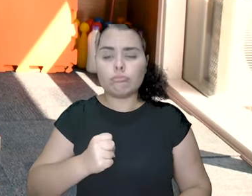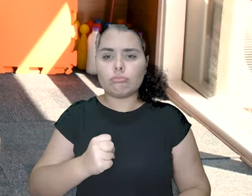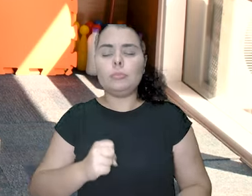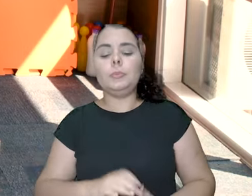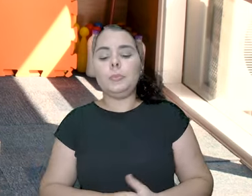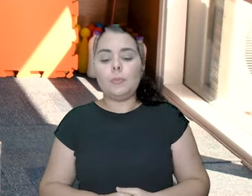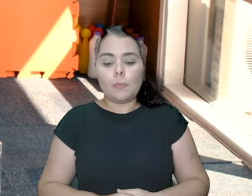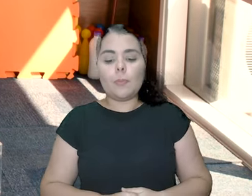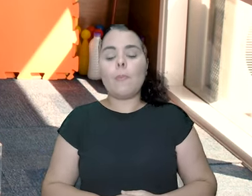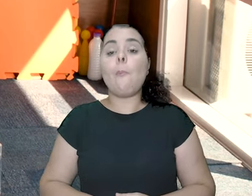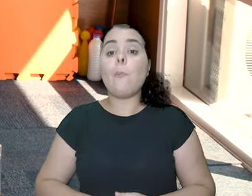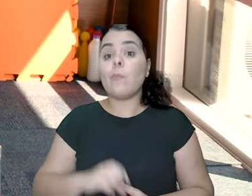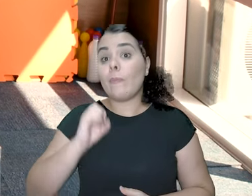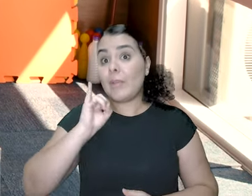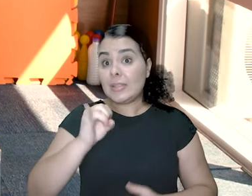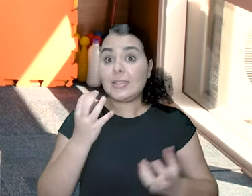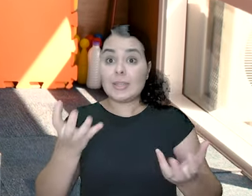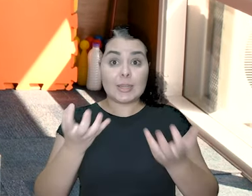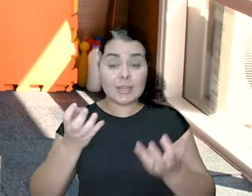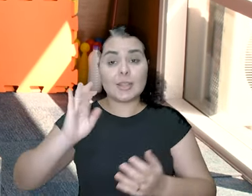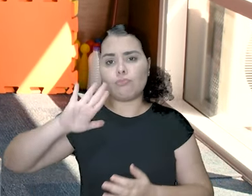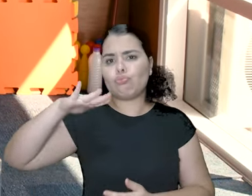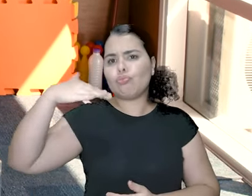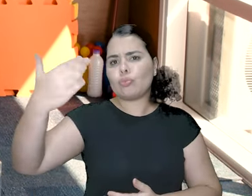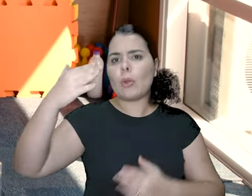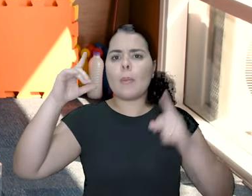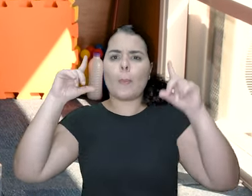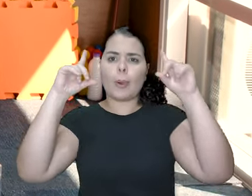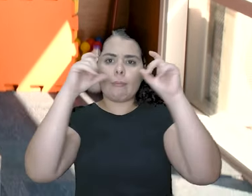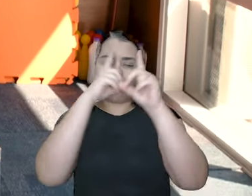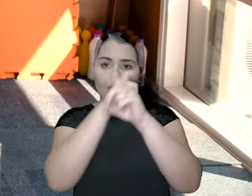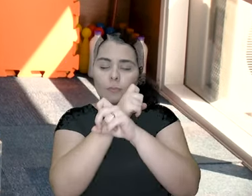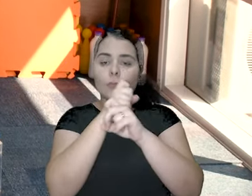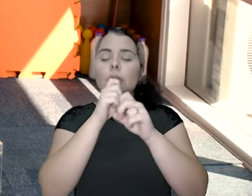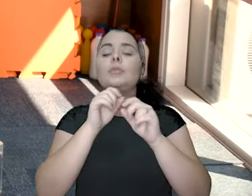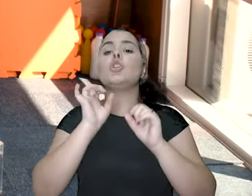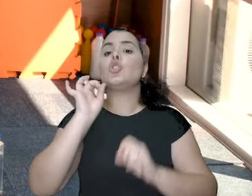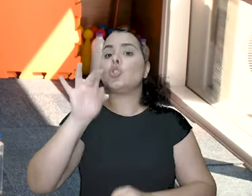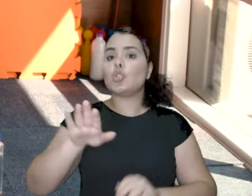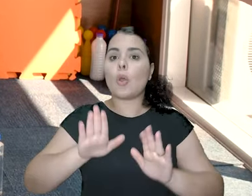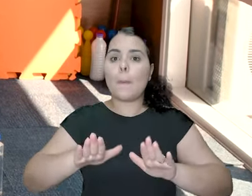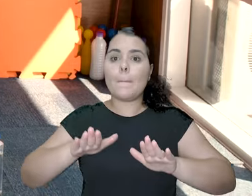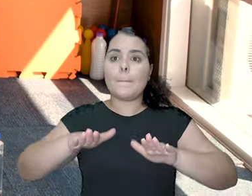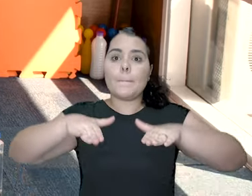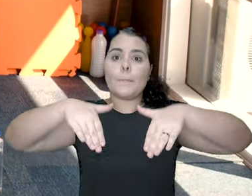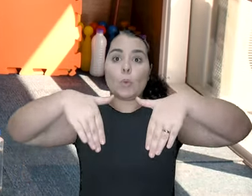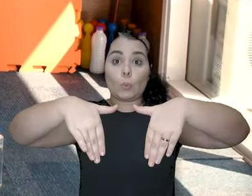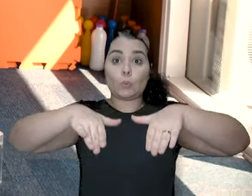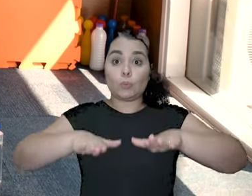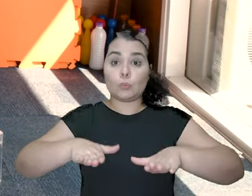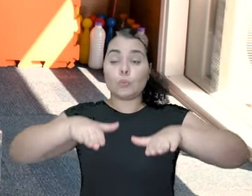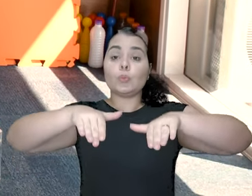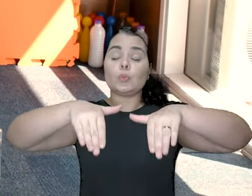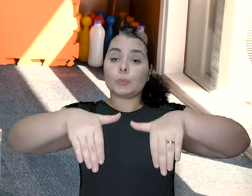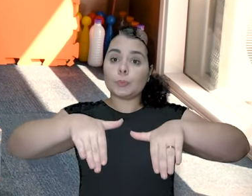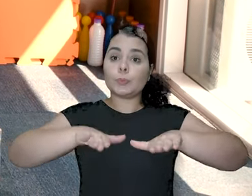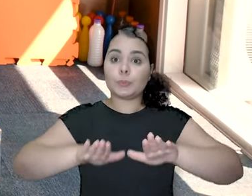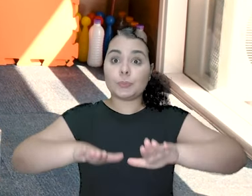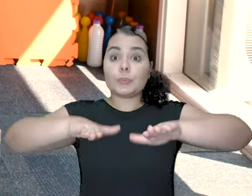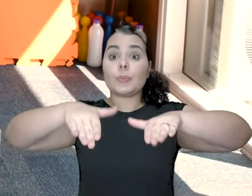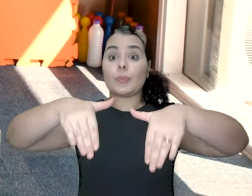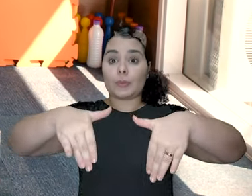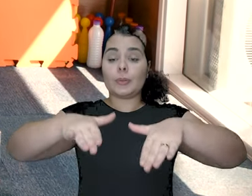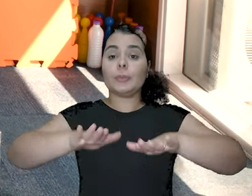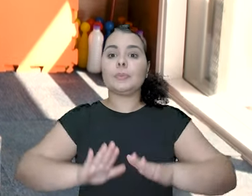Quem quiser fazer um pouquinho mais forte, ó. Pontinha do pé. Fica na pontinha do pé. Vou fazer de lado para